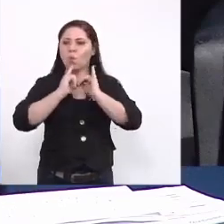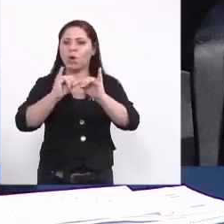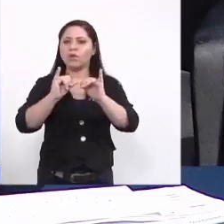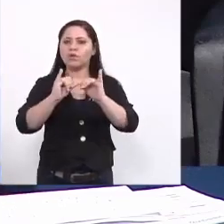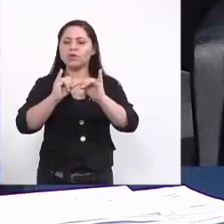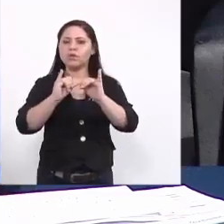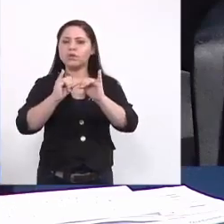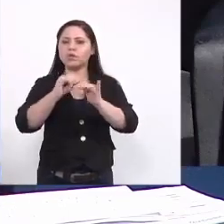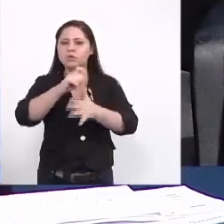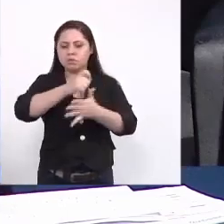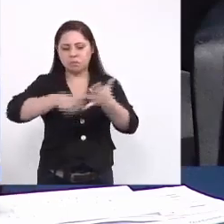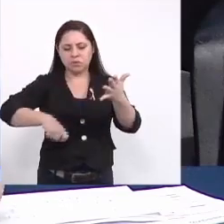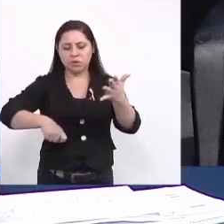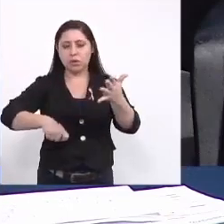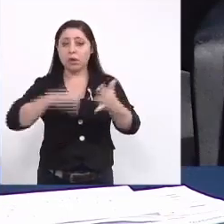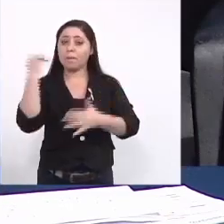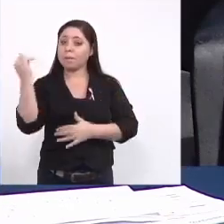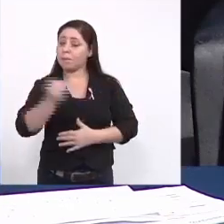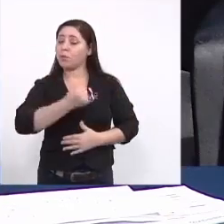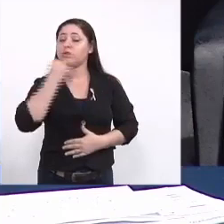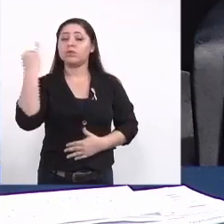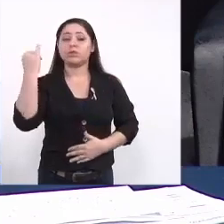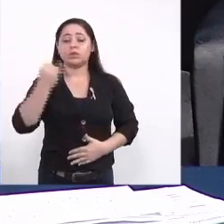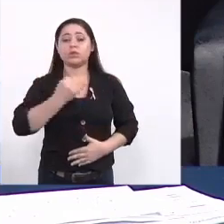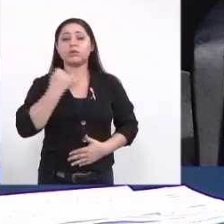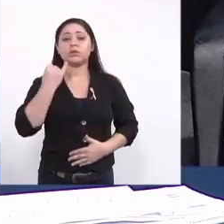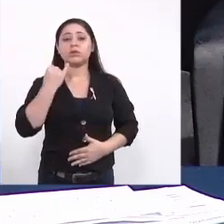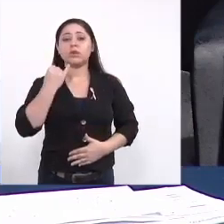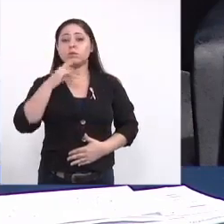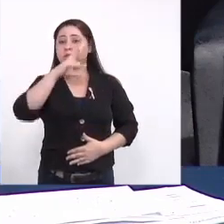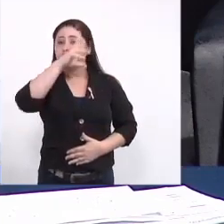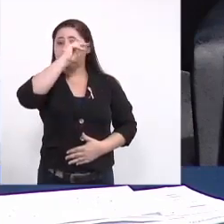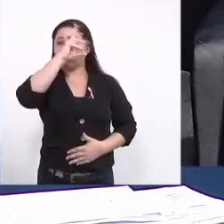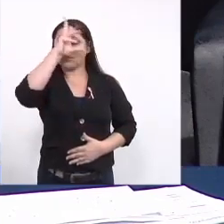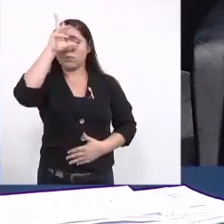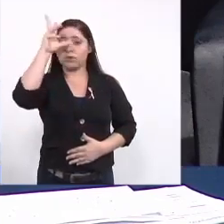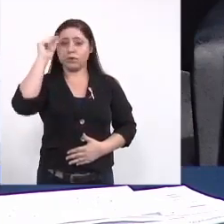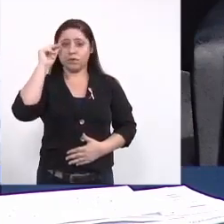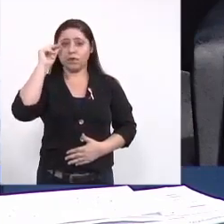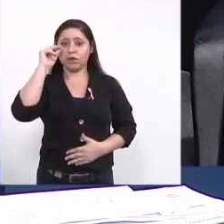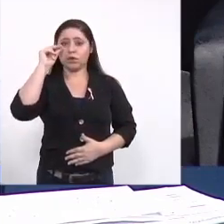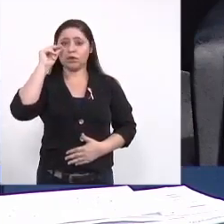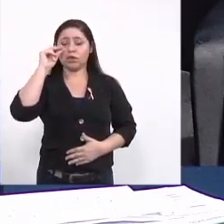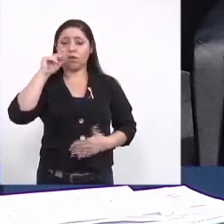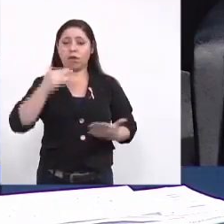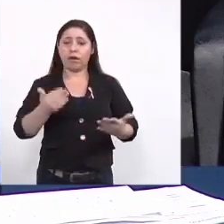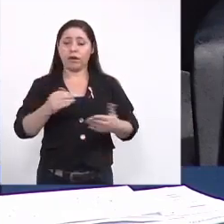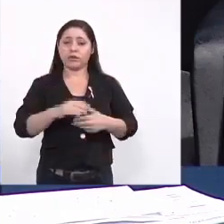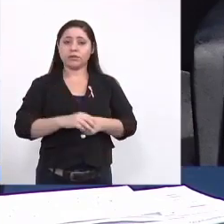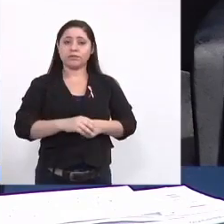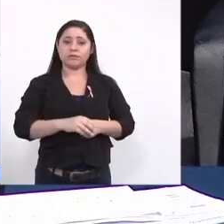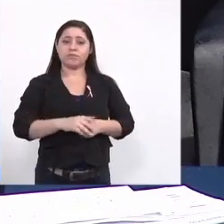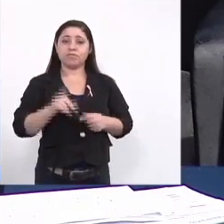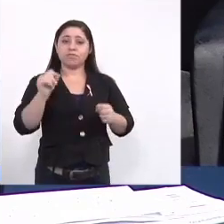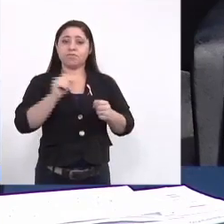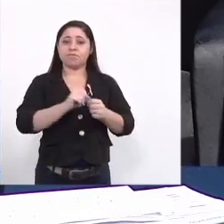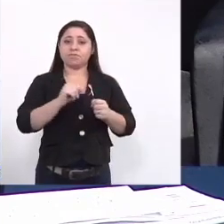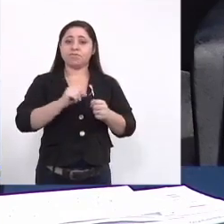dessa importância para os prefeitos a gente fazer um